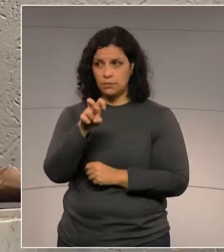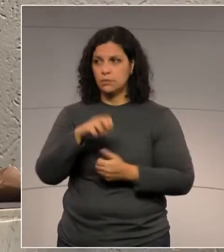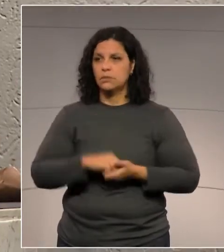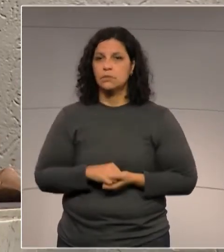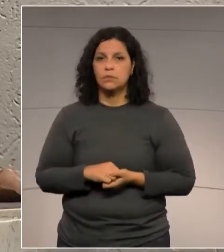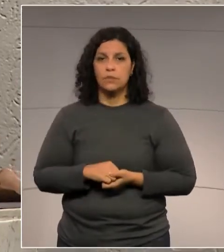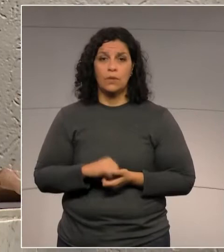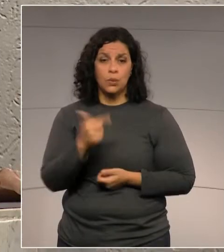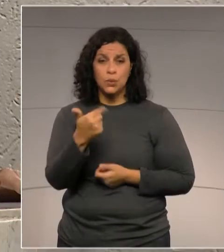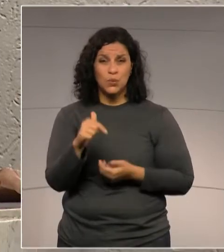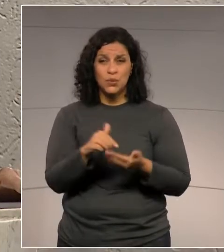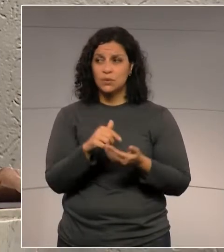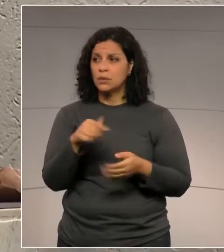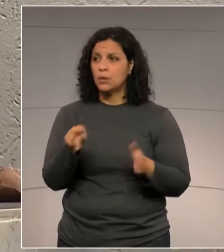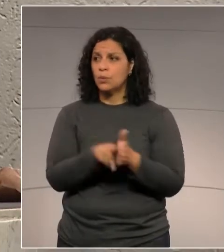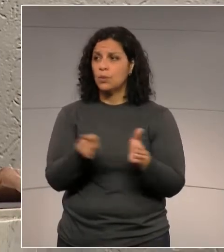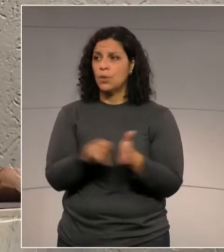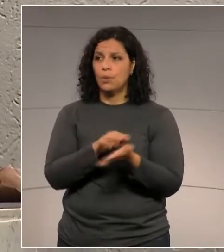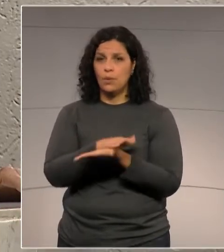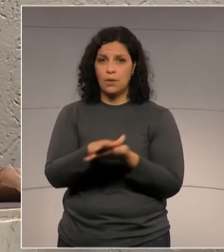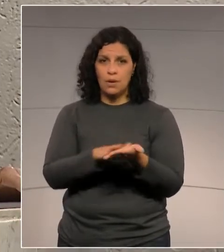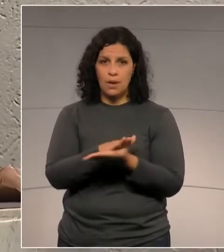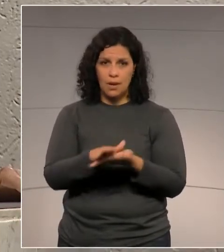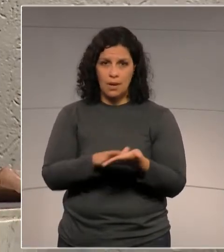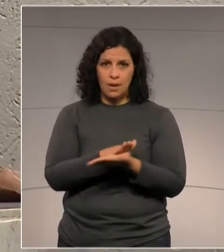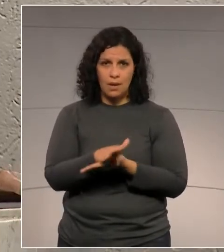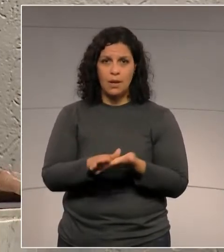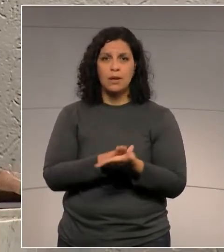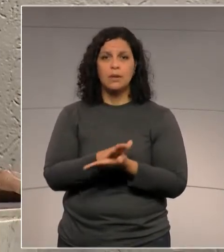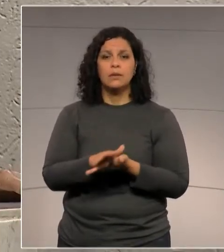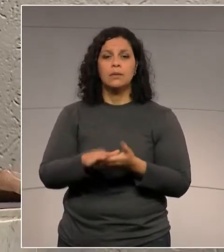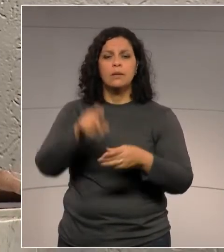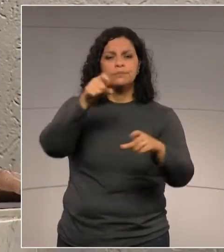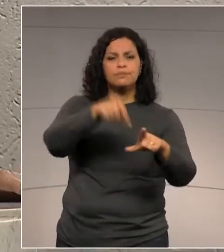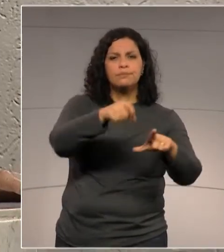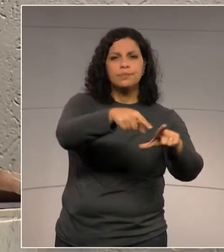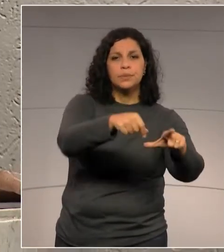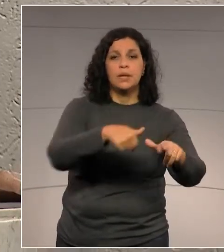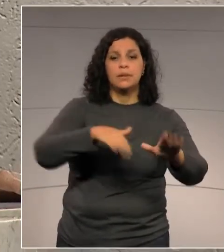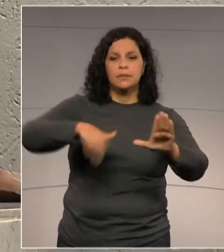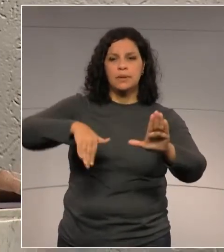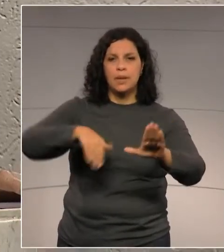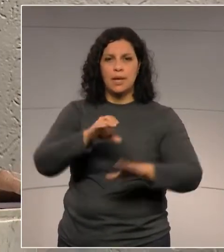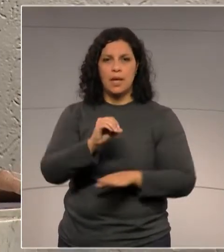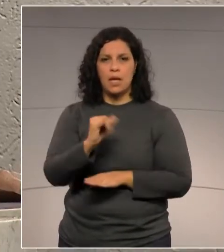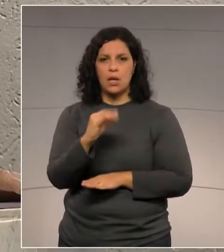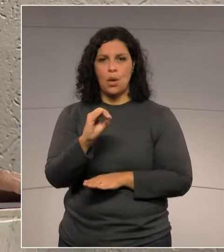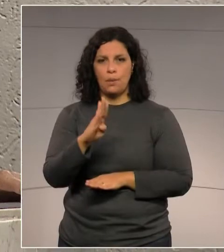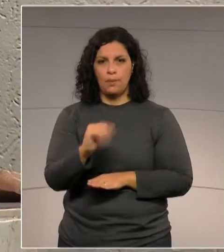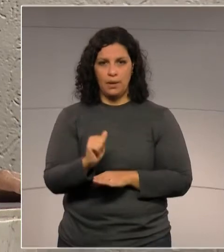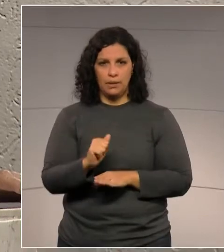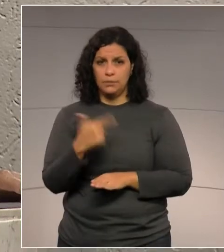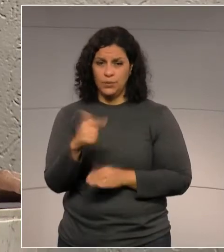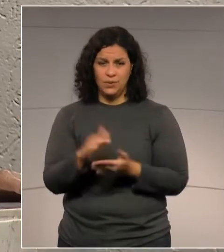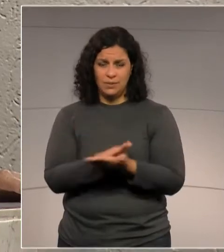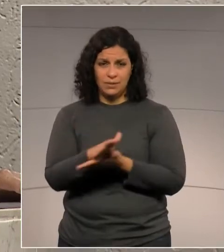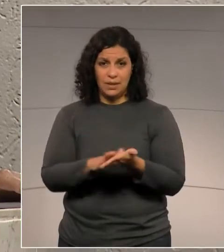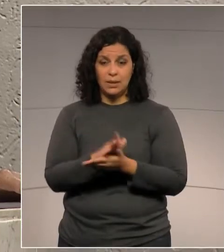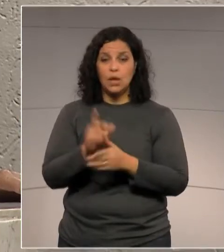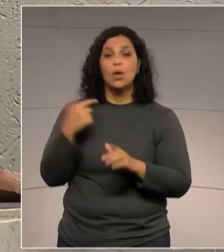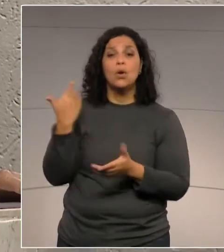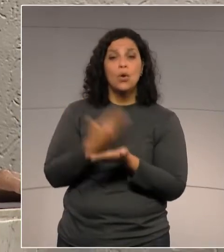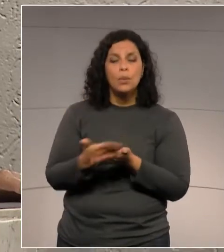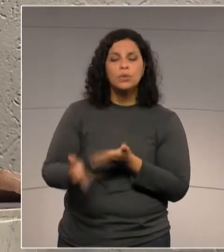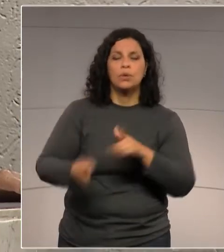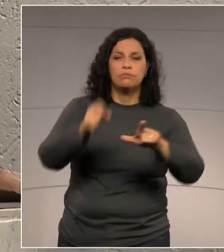Não tinha absolutamente nada plantado na praia de Caiobá. Depois, se começou a